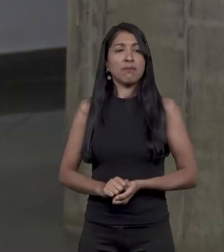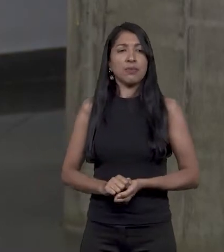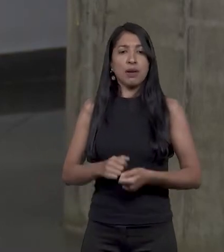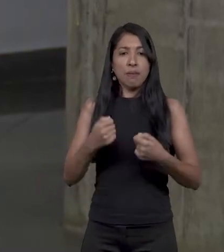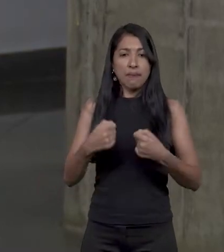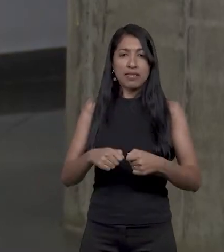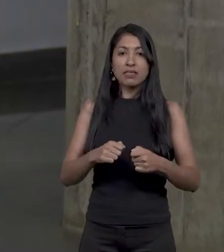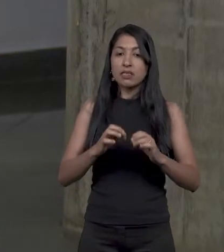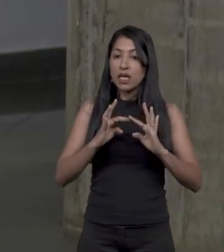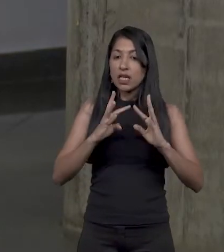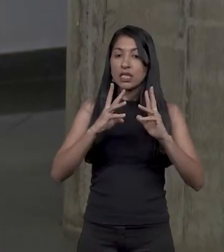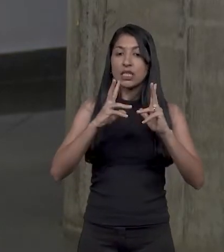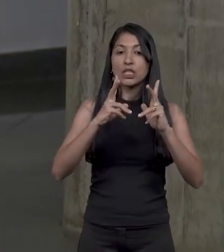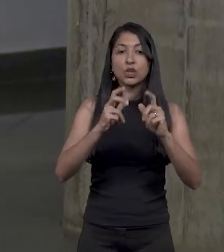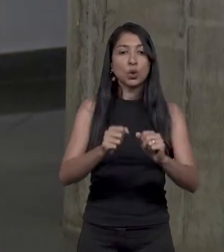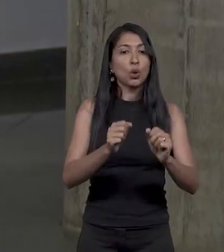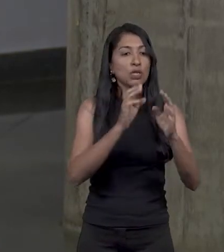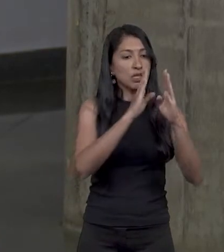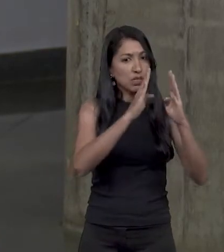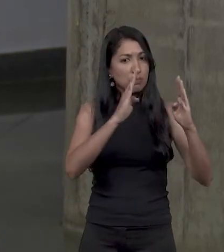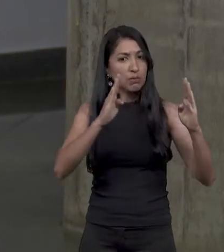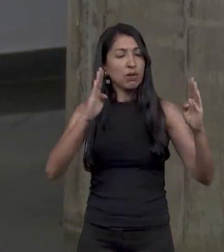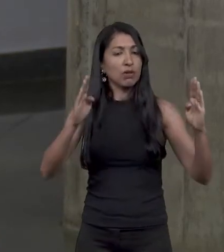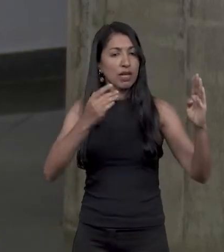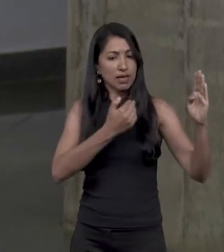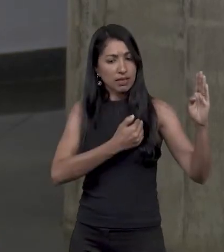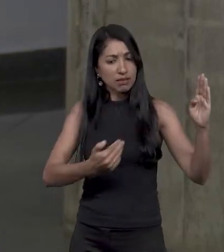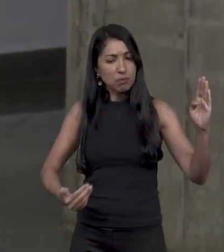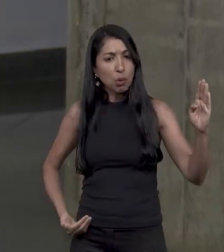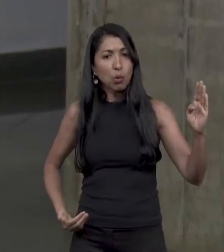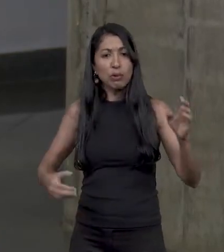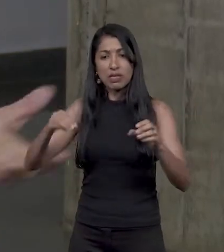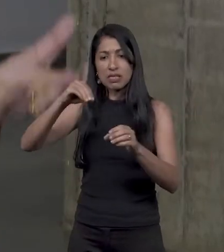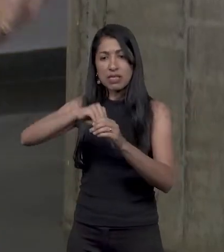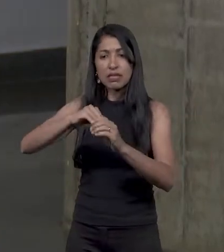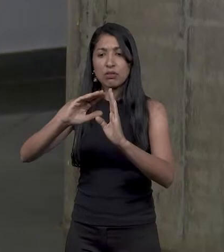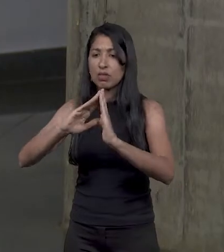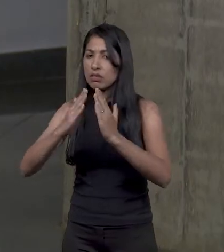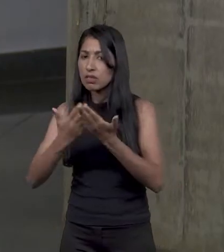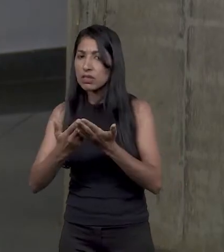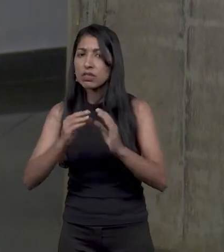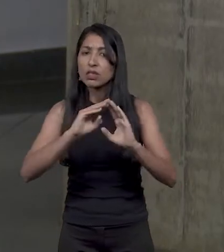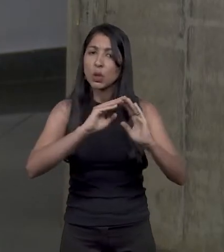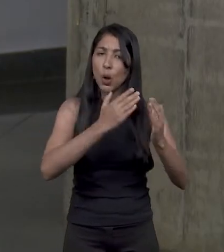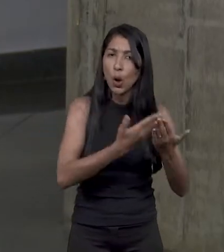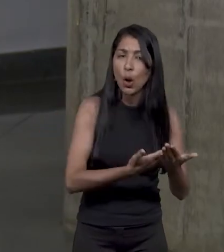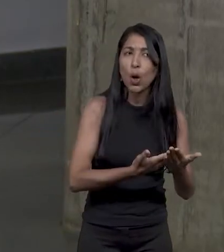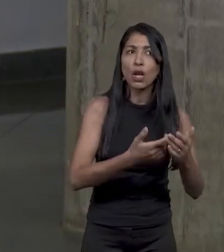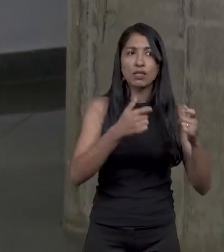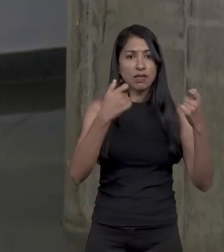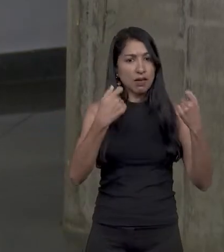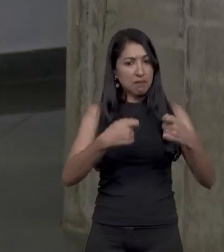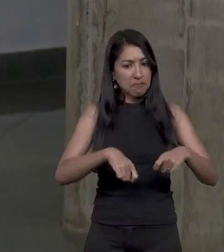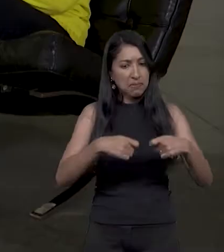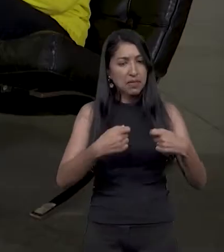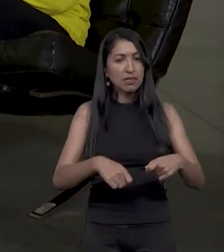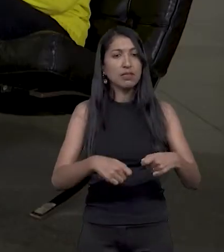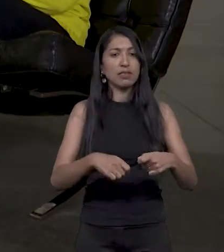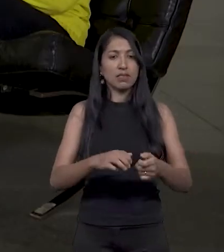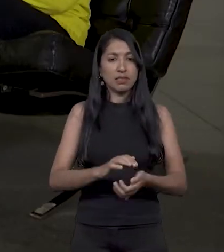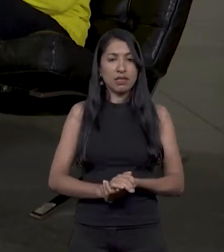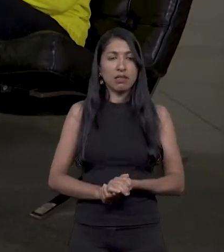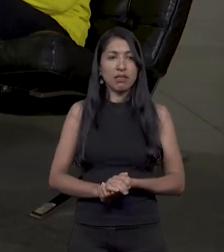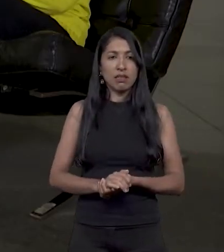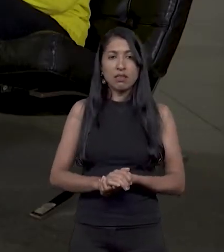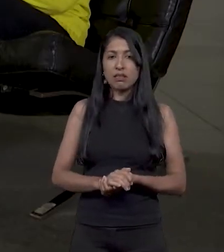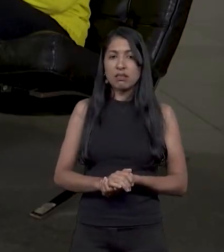públicas que tem, bibliotecas escolares, e não descartar algum livro que chega lá e